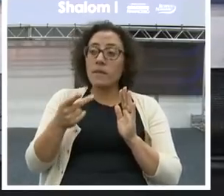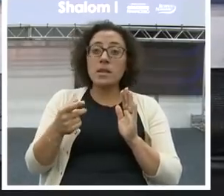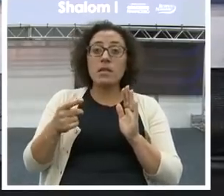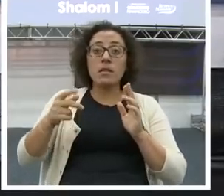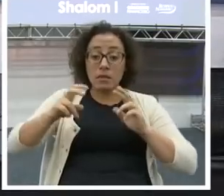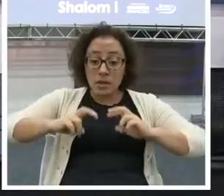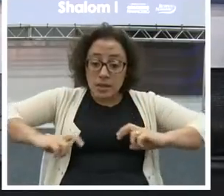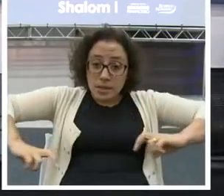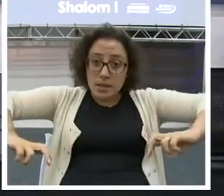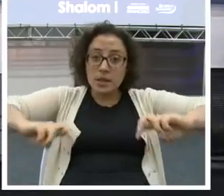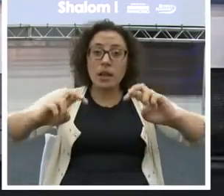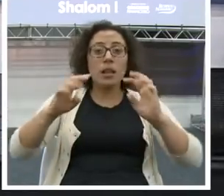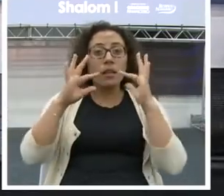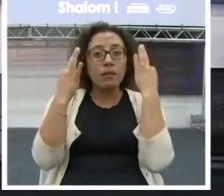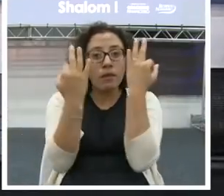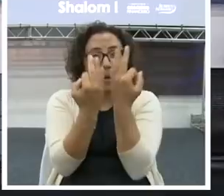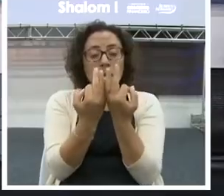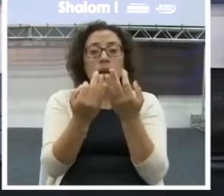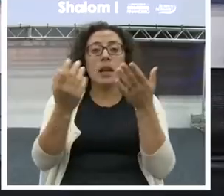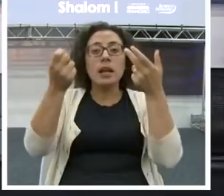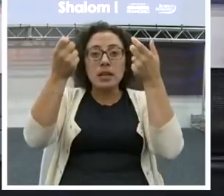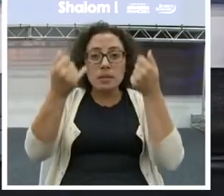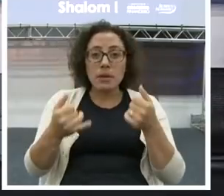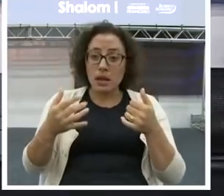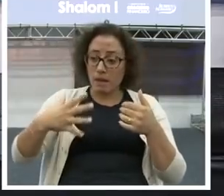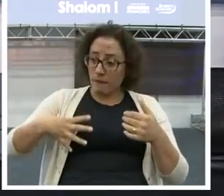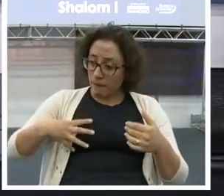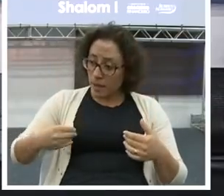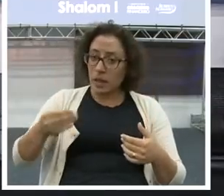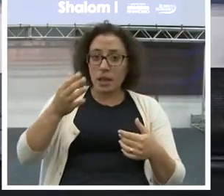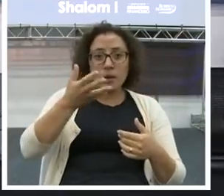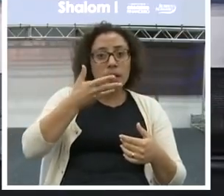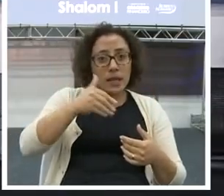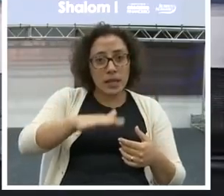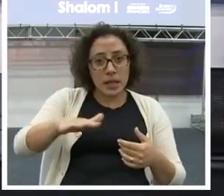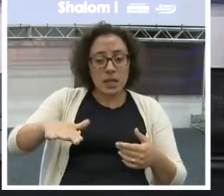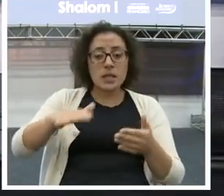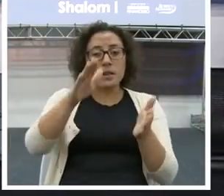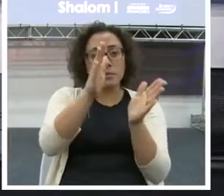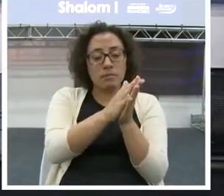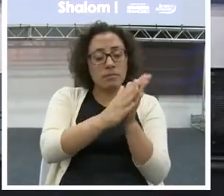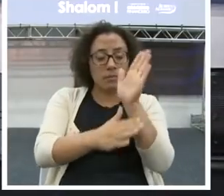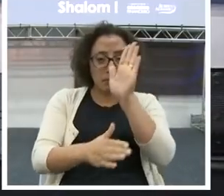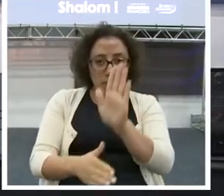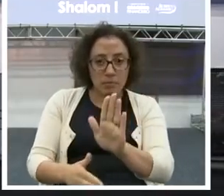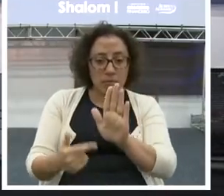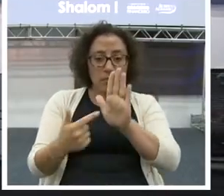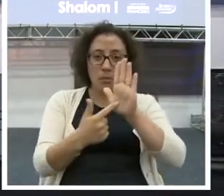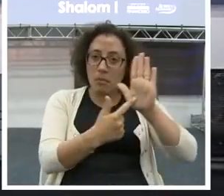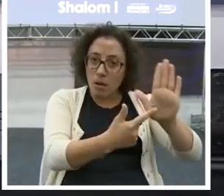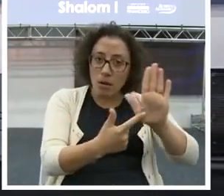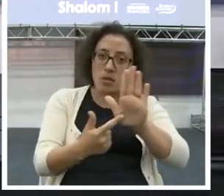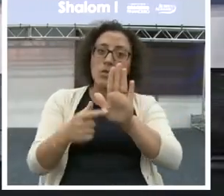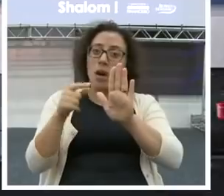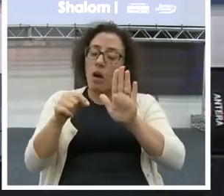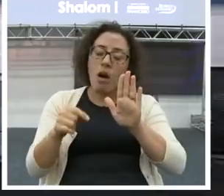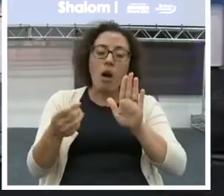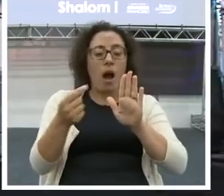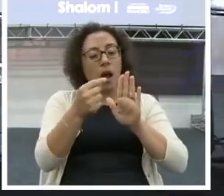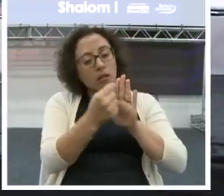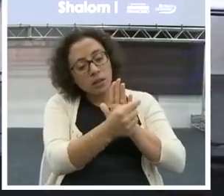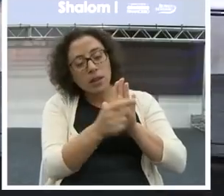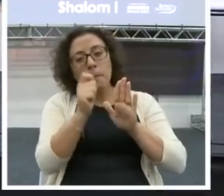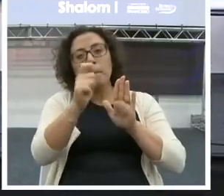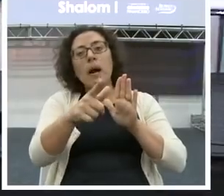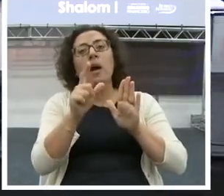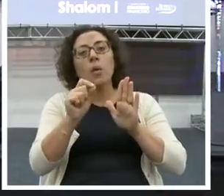isso em casa, senta à mesa com as crianças e todo mundo e coloca orçamento, para eles entenderem cada passo. Então, isso